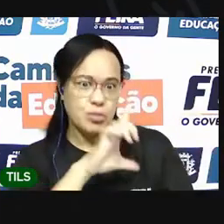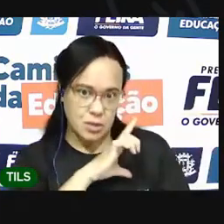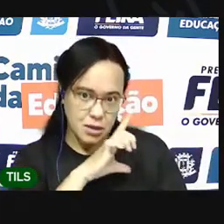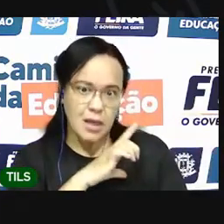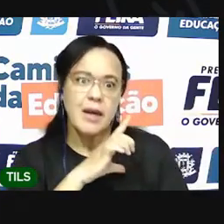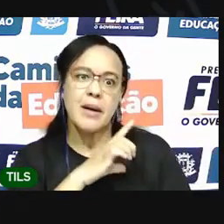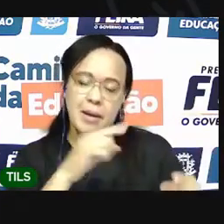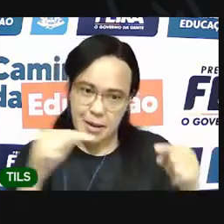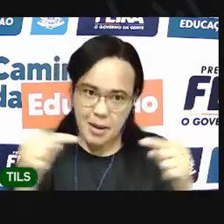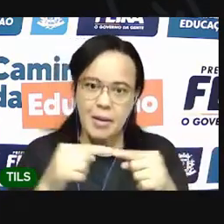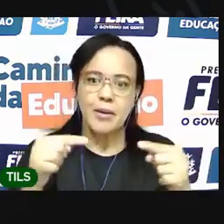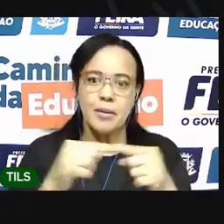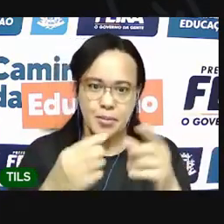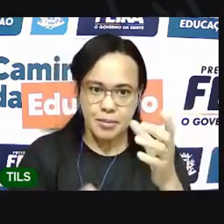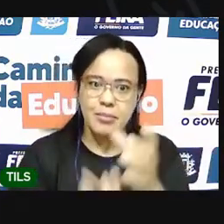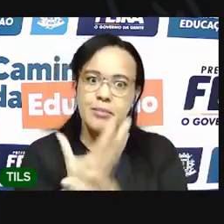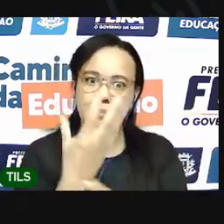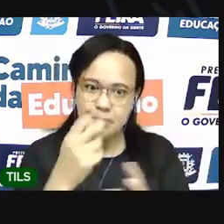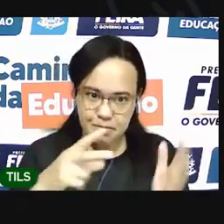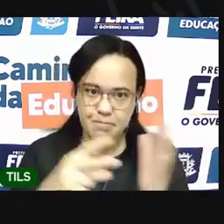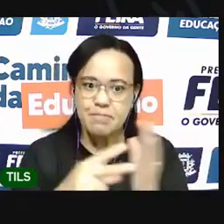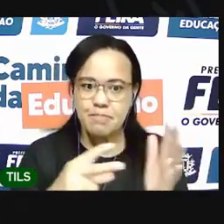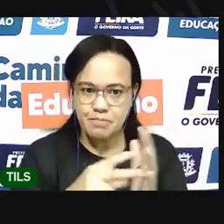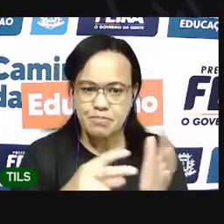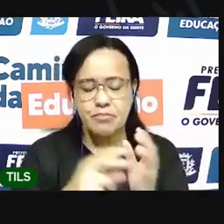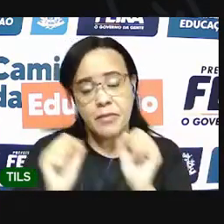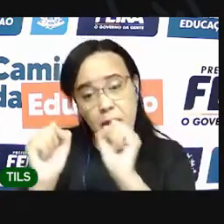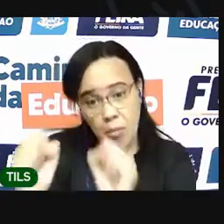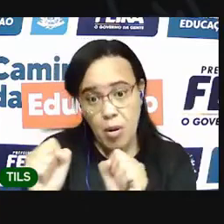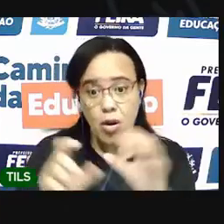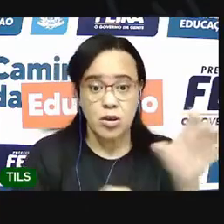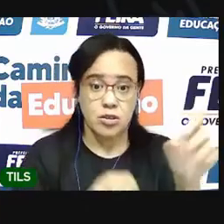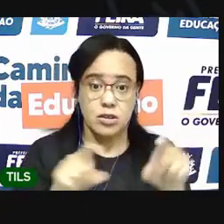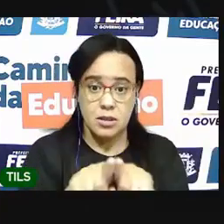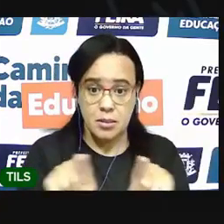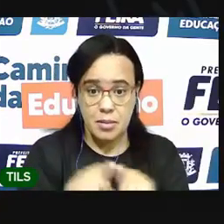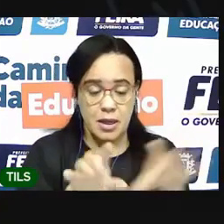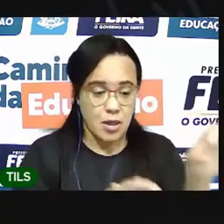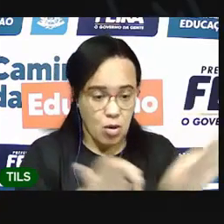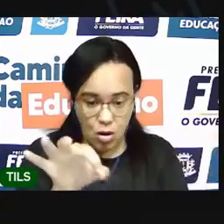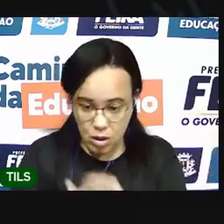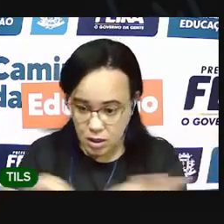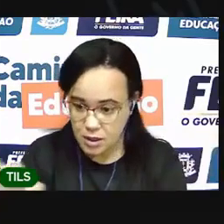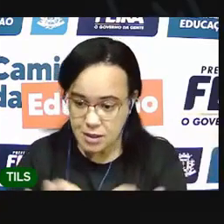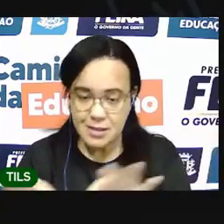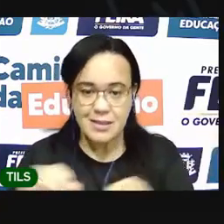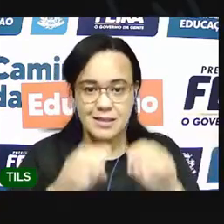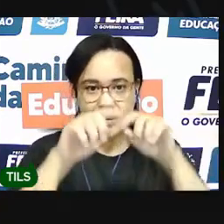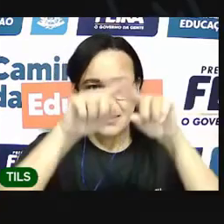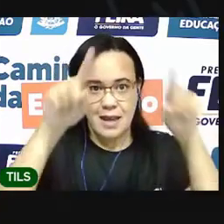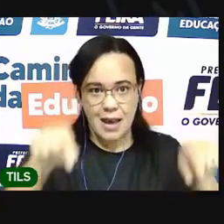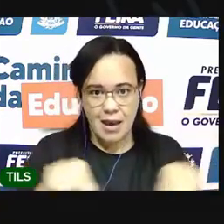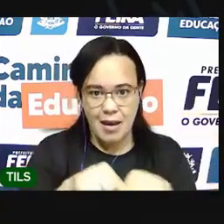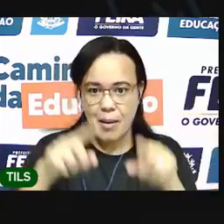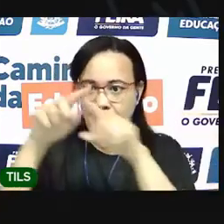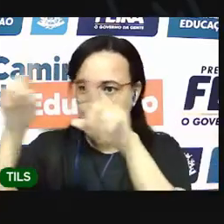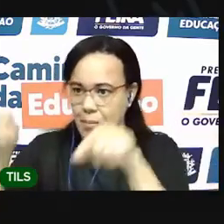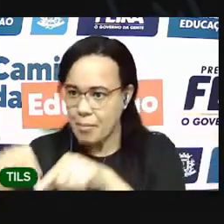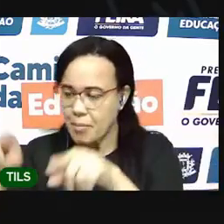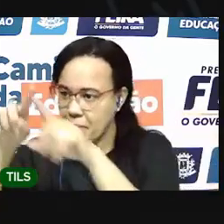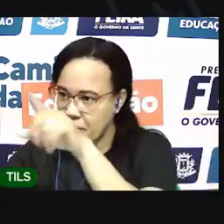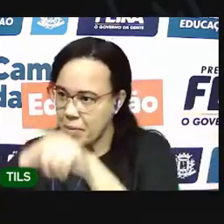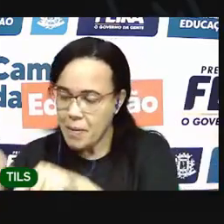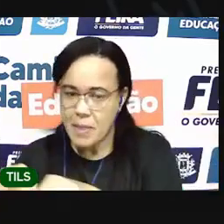esses vários nomes, eles podem ser organizados em categorias. Nome de pessoas, alimentos, objetos.